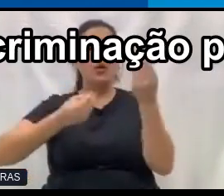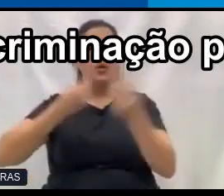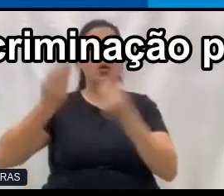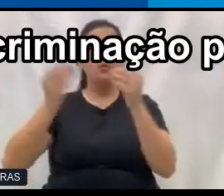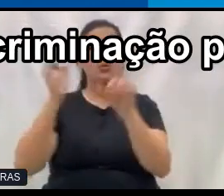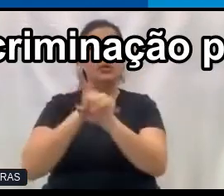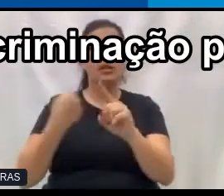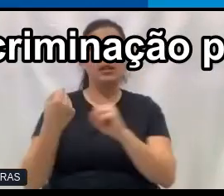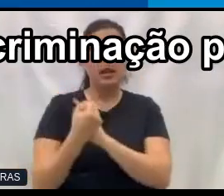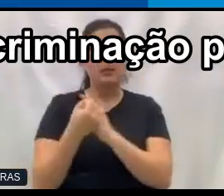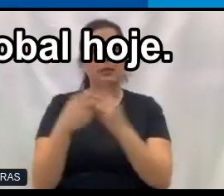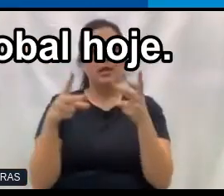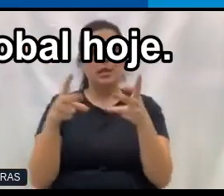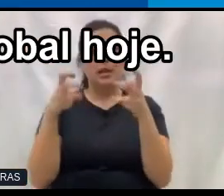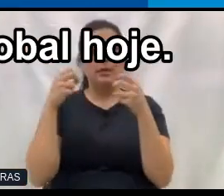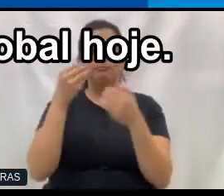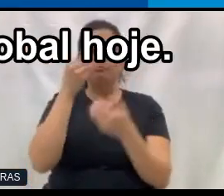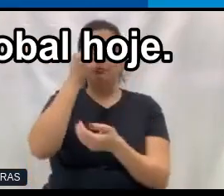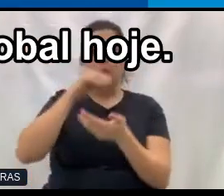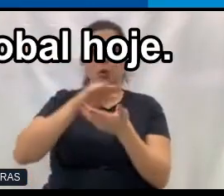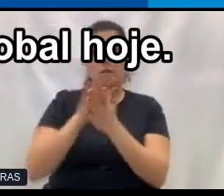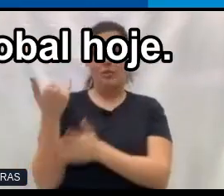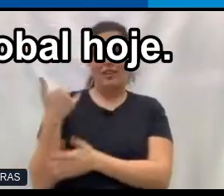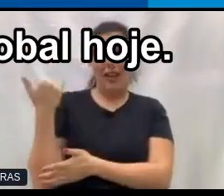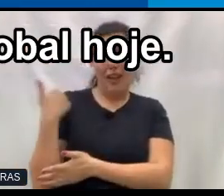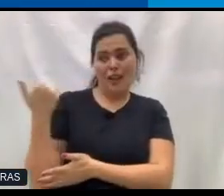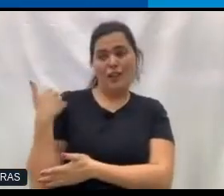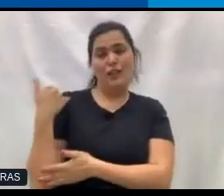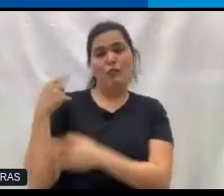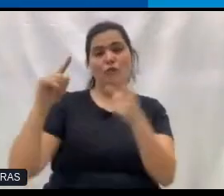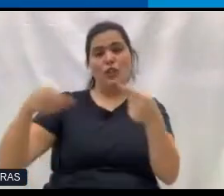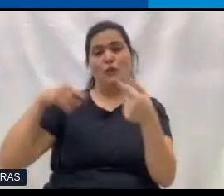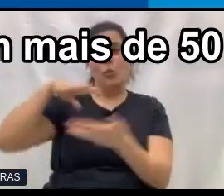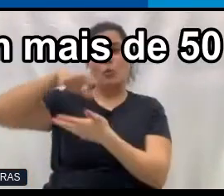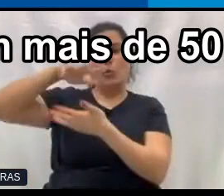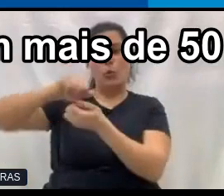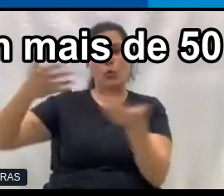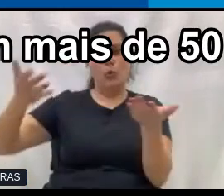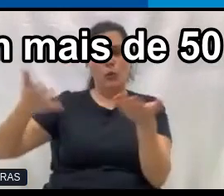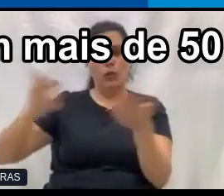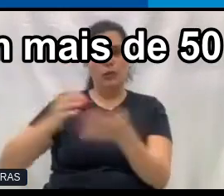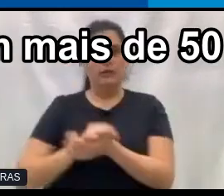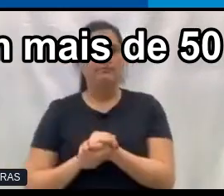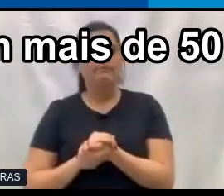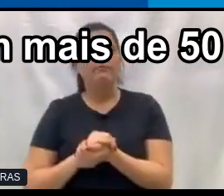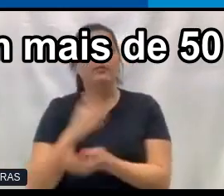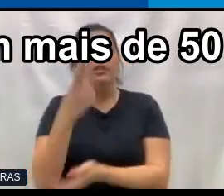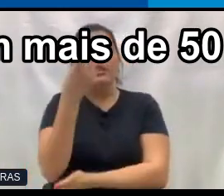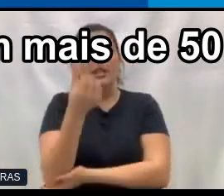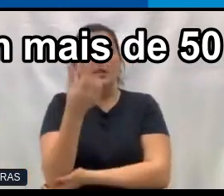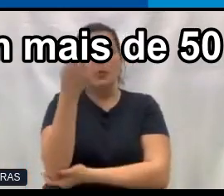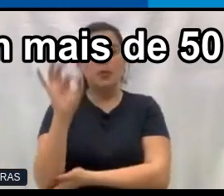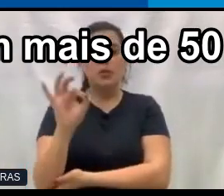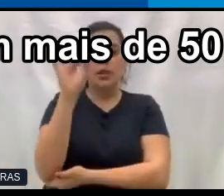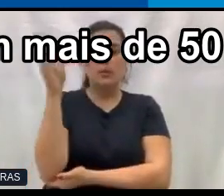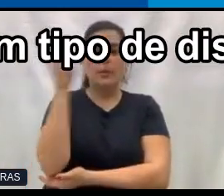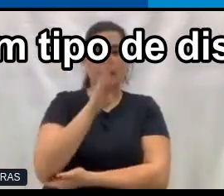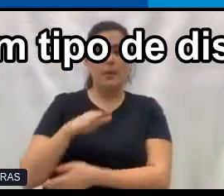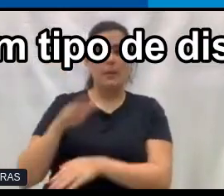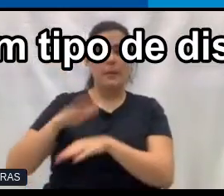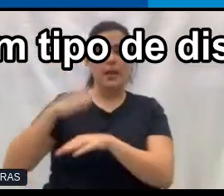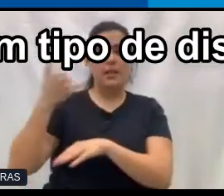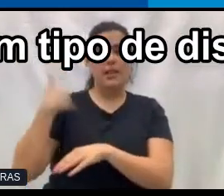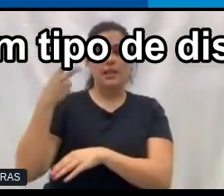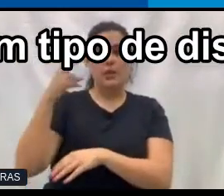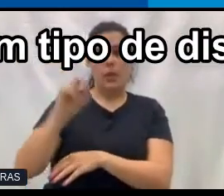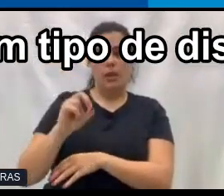A gente observa que a discriminação por idade é um desafio global hoje. 16% dos brasileiros com mais de 50